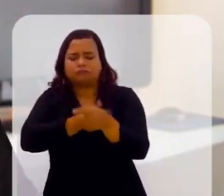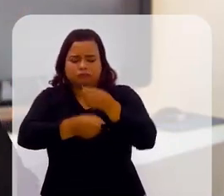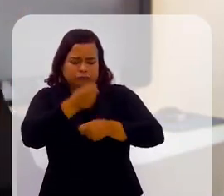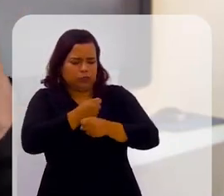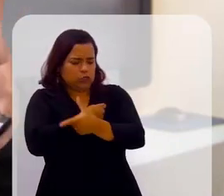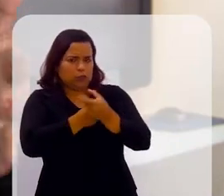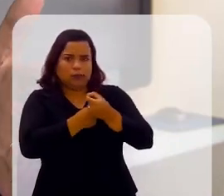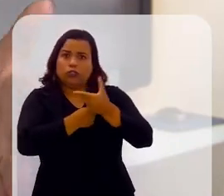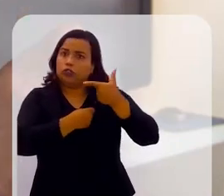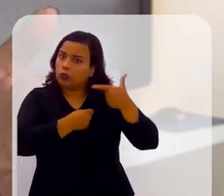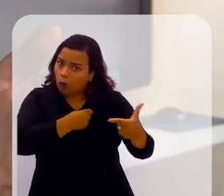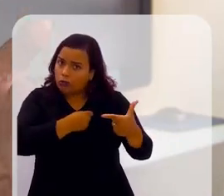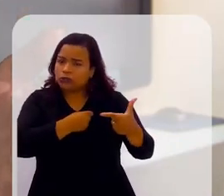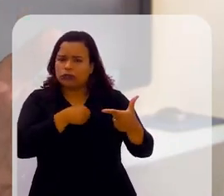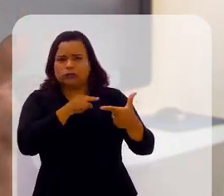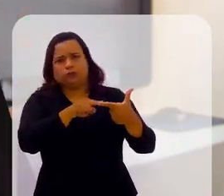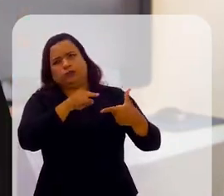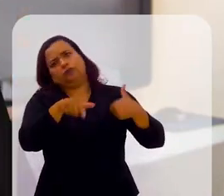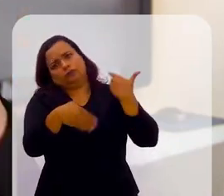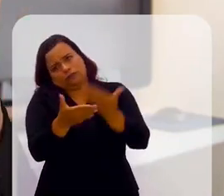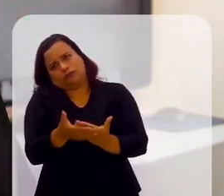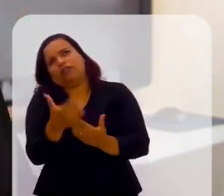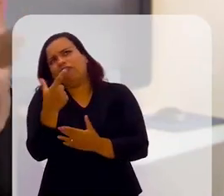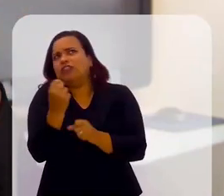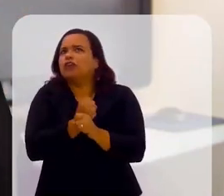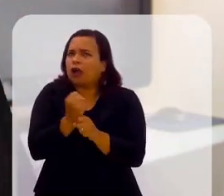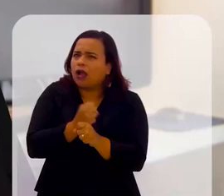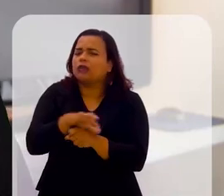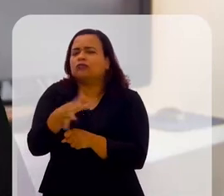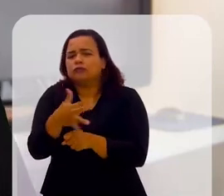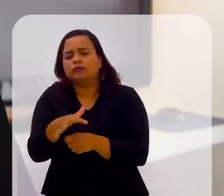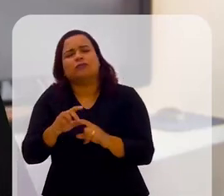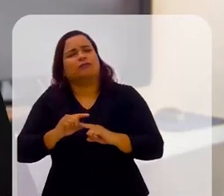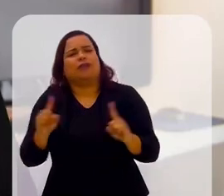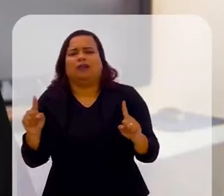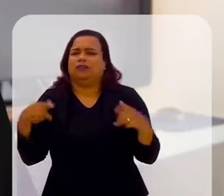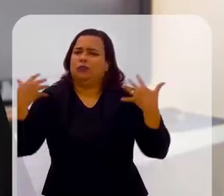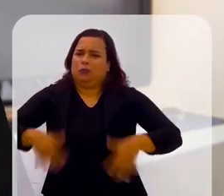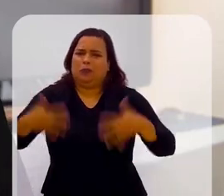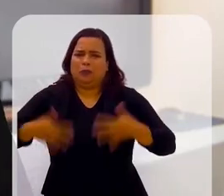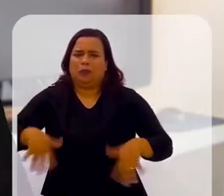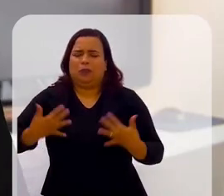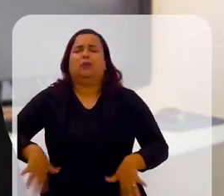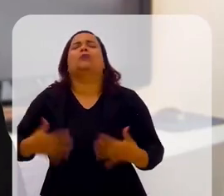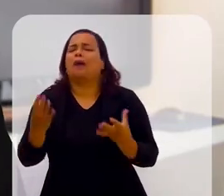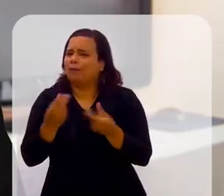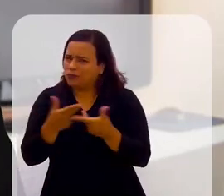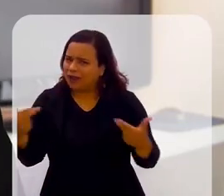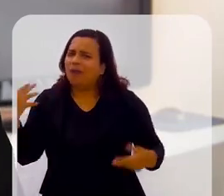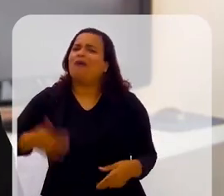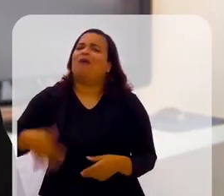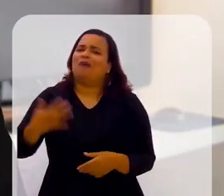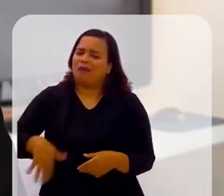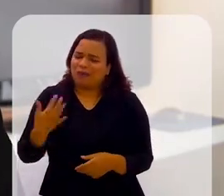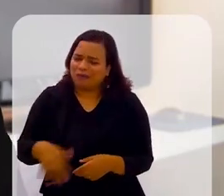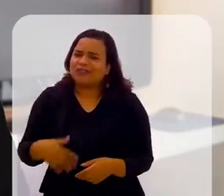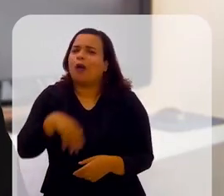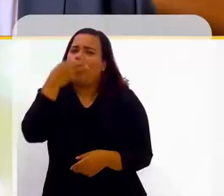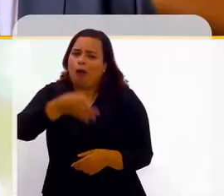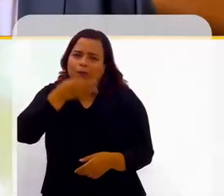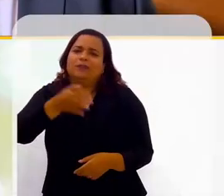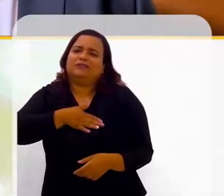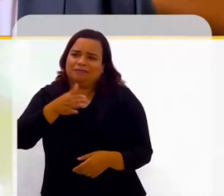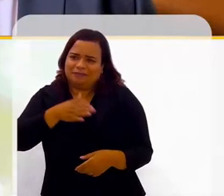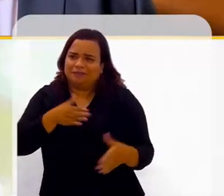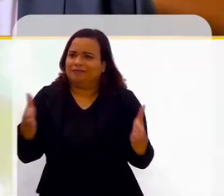2002, tudo bem, são 20 anos, mas caramba, é muita coisa. Eu acho que é muita